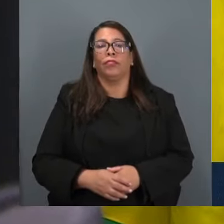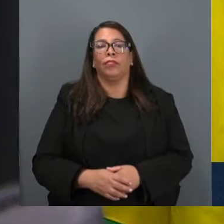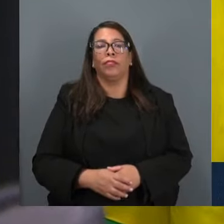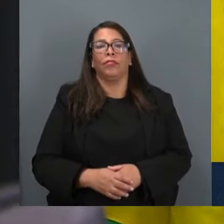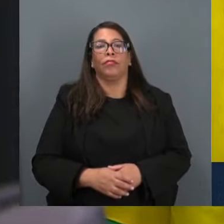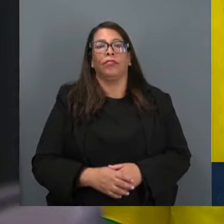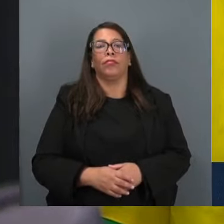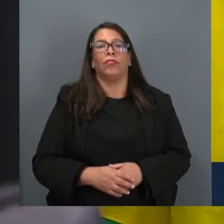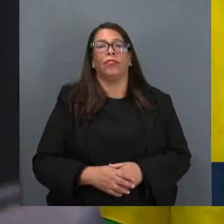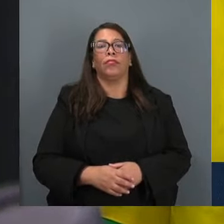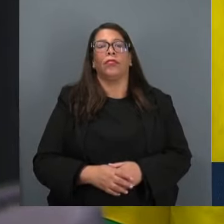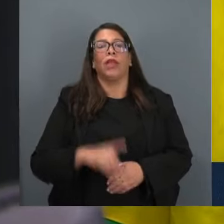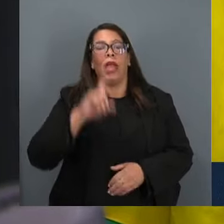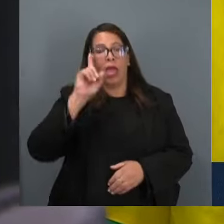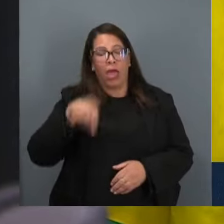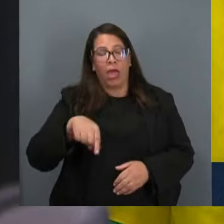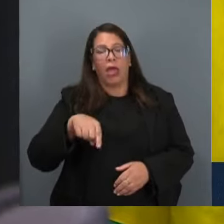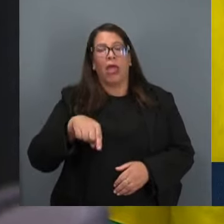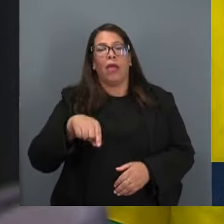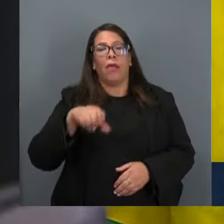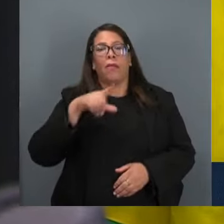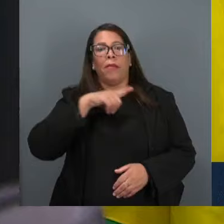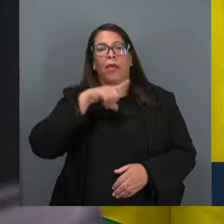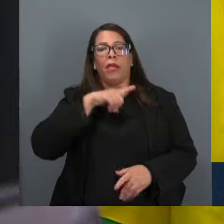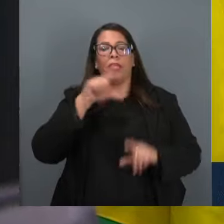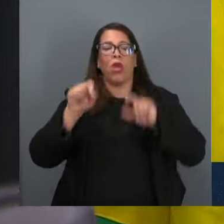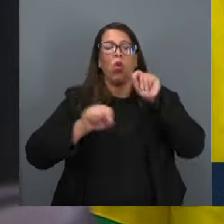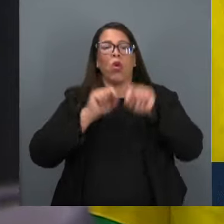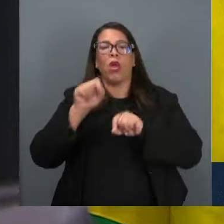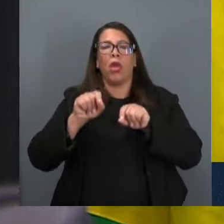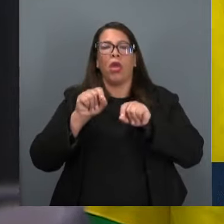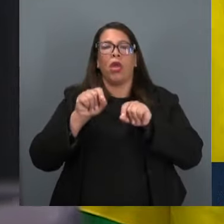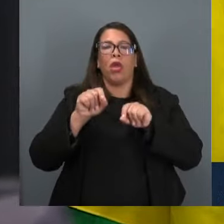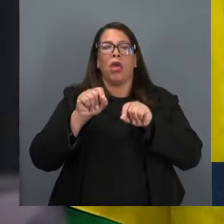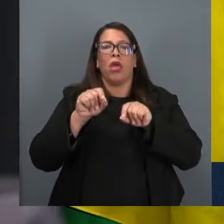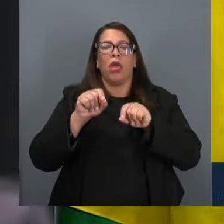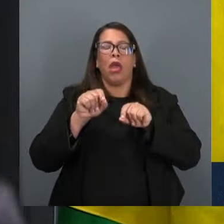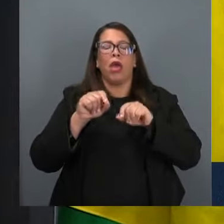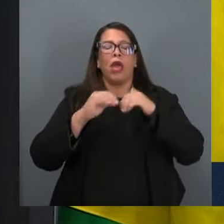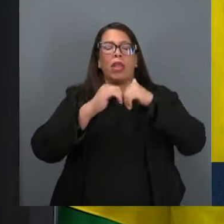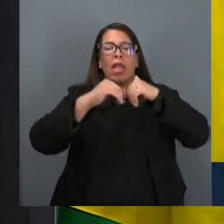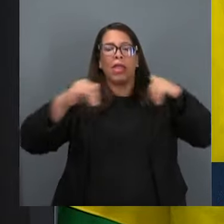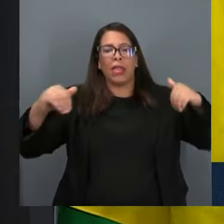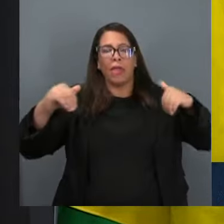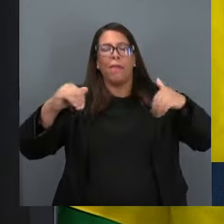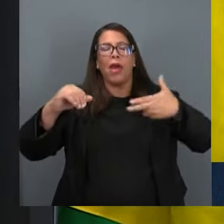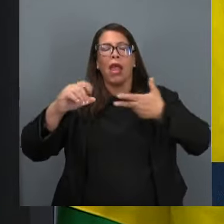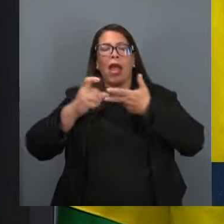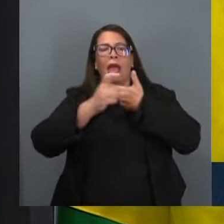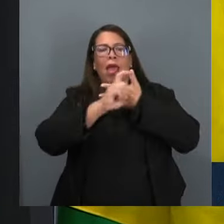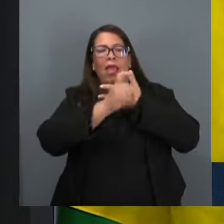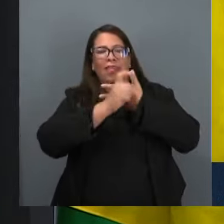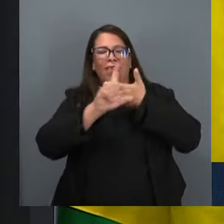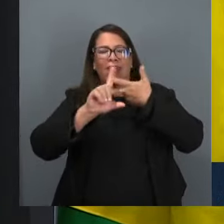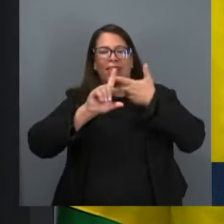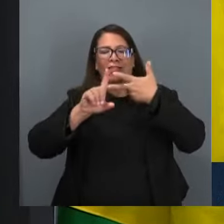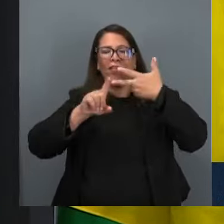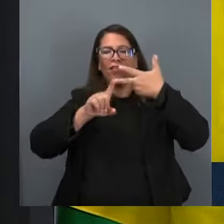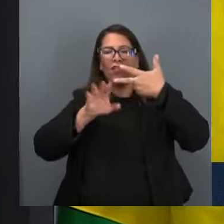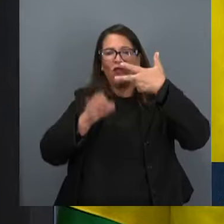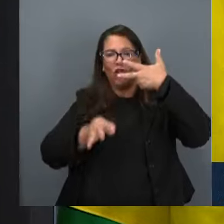Porque éramos para ter uma independência entre os poderes e éramos para ter um